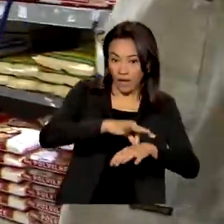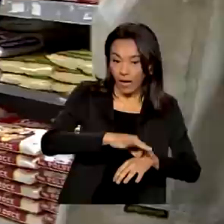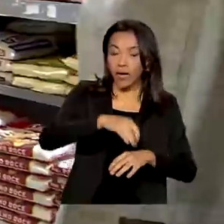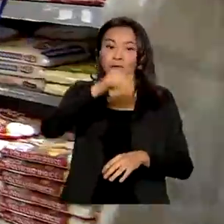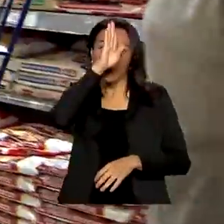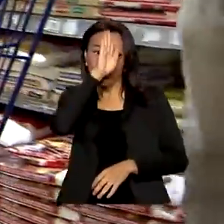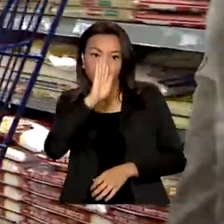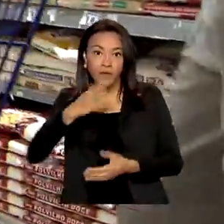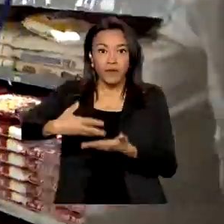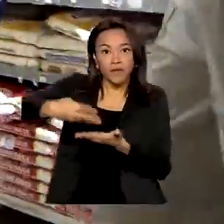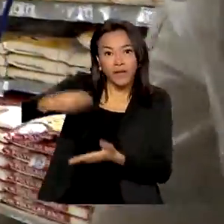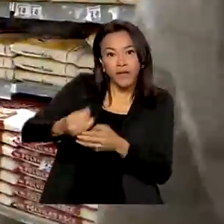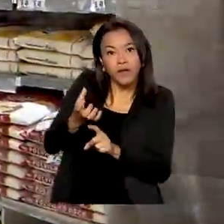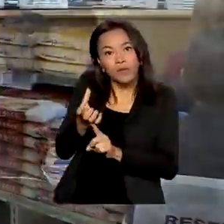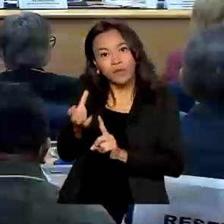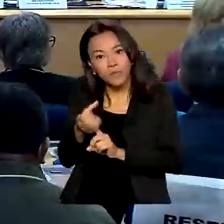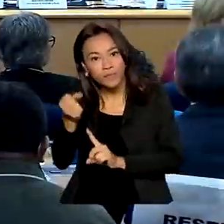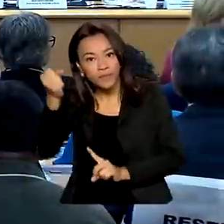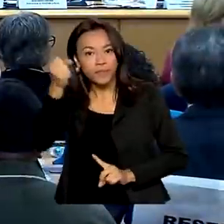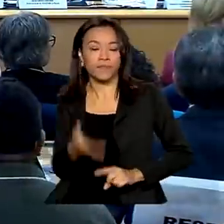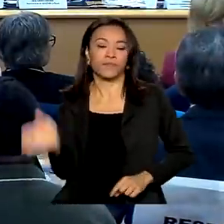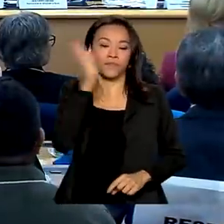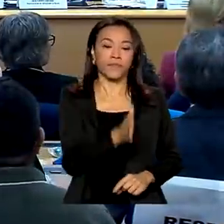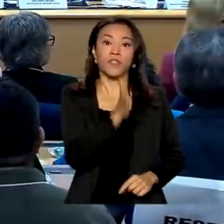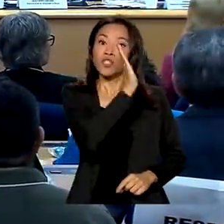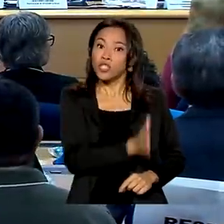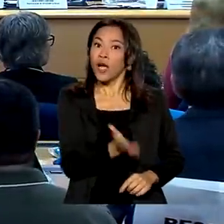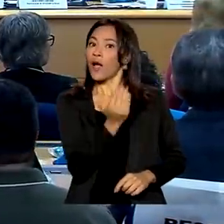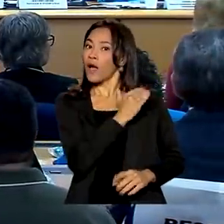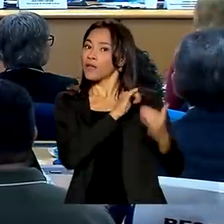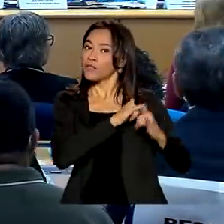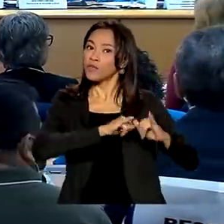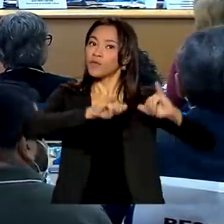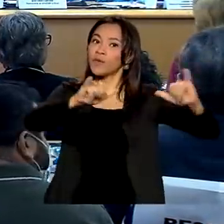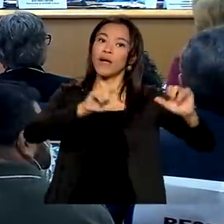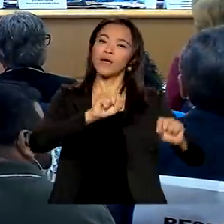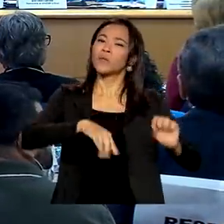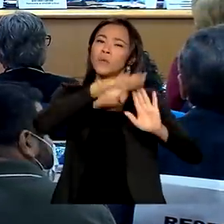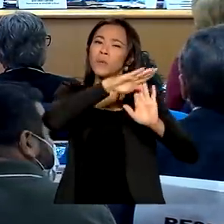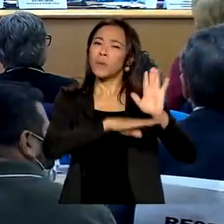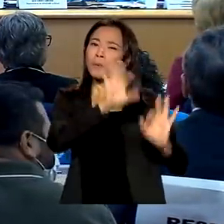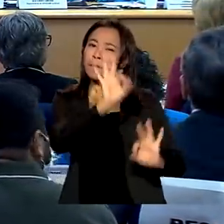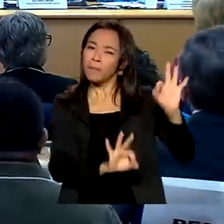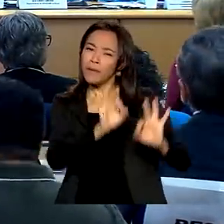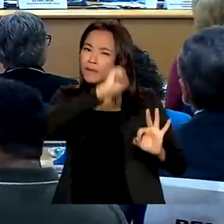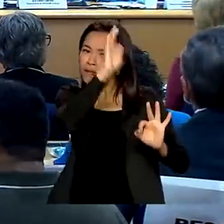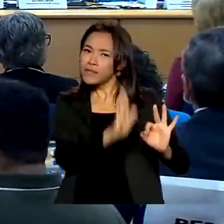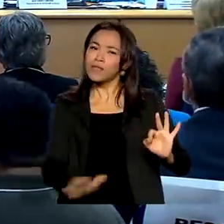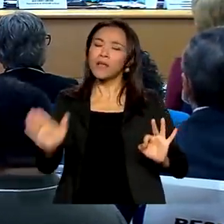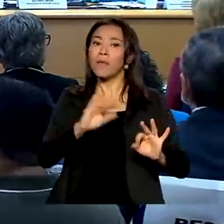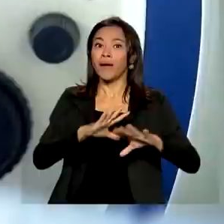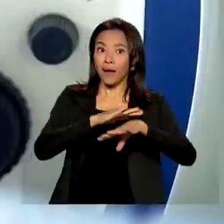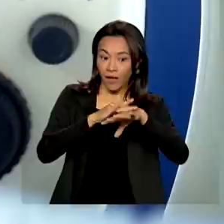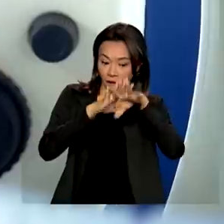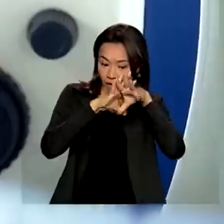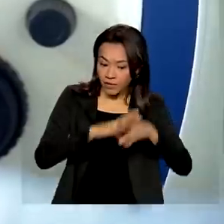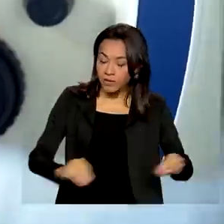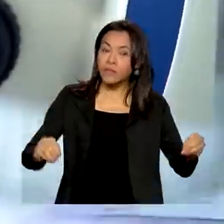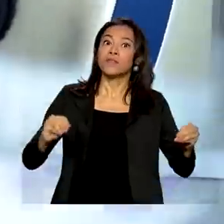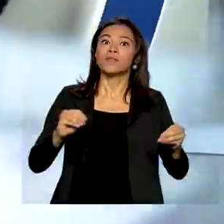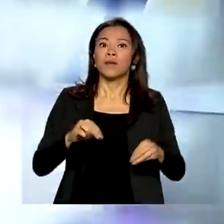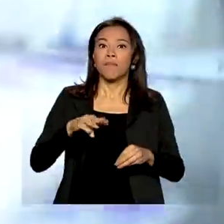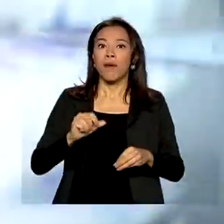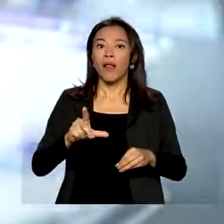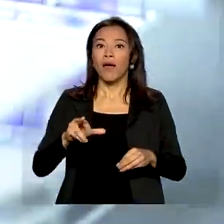farinha de trigo. Lançado o Plano Nacional de Eliminação da Malária no Brasil, a meta é acabar com a doença até